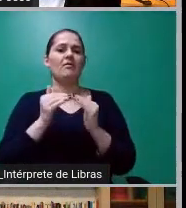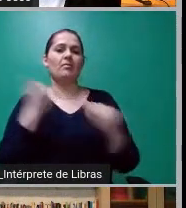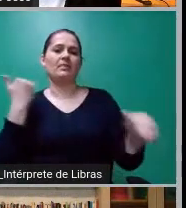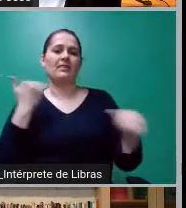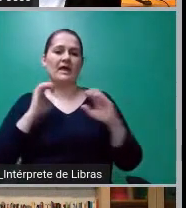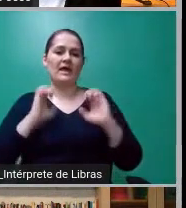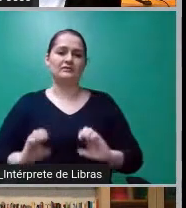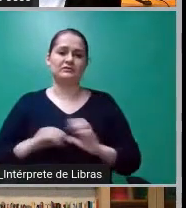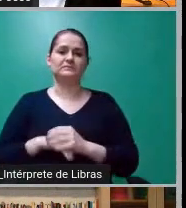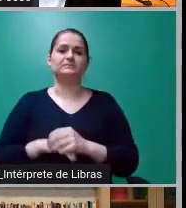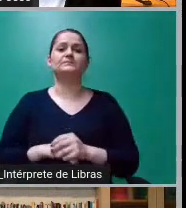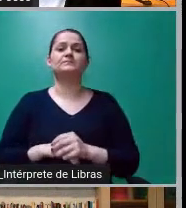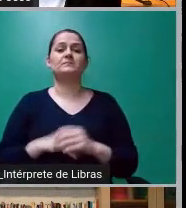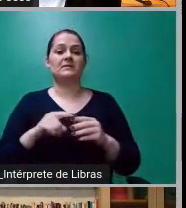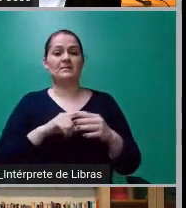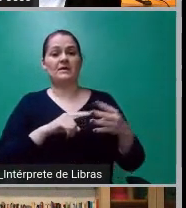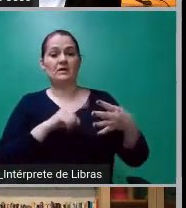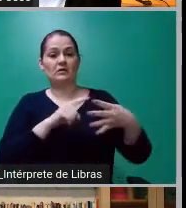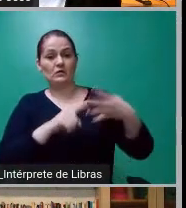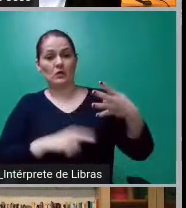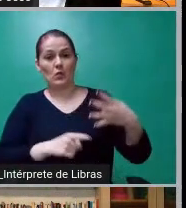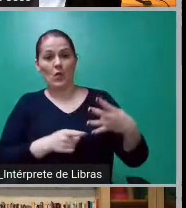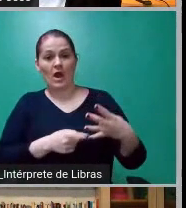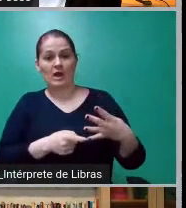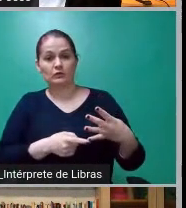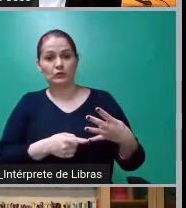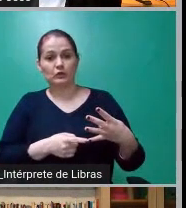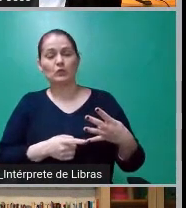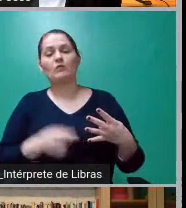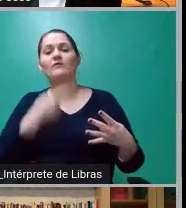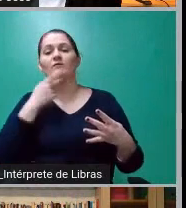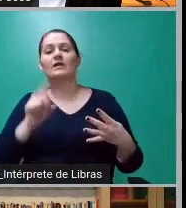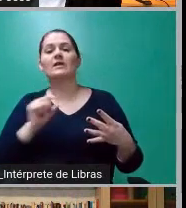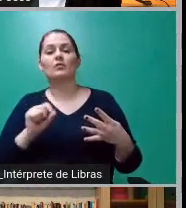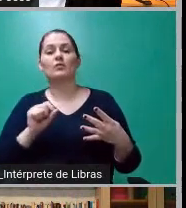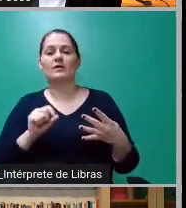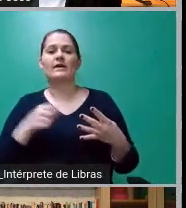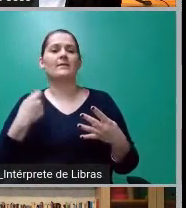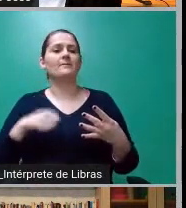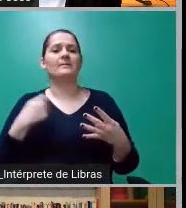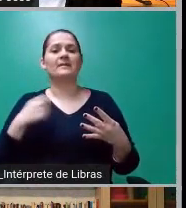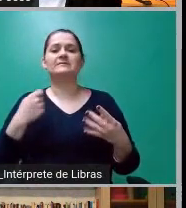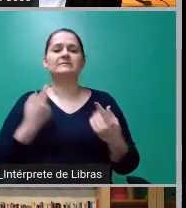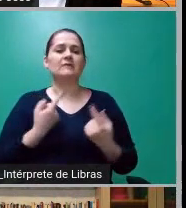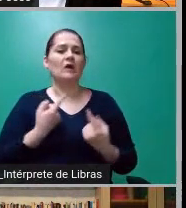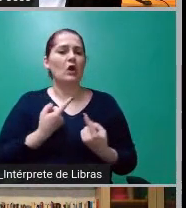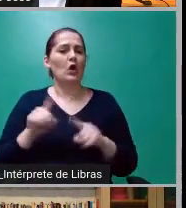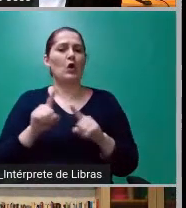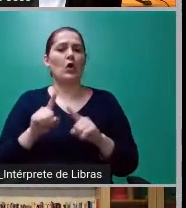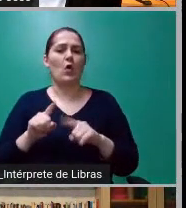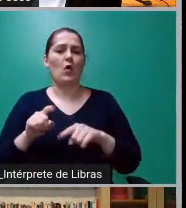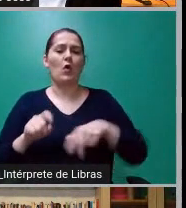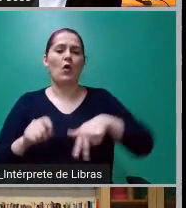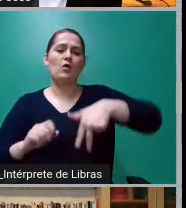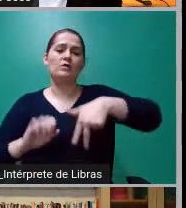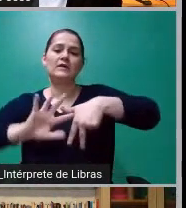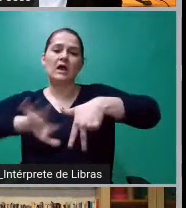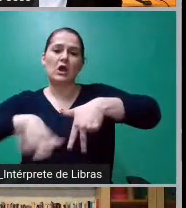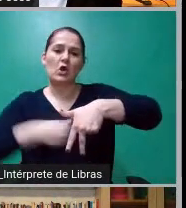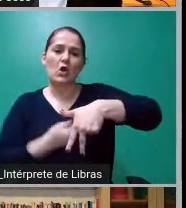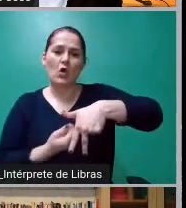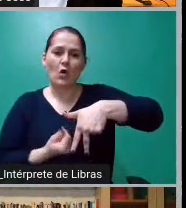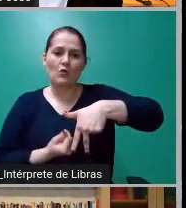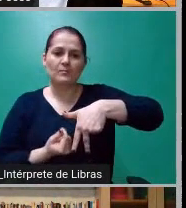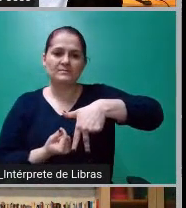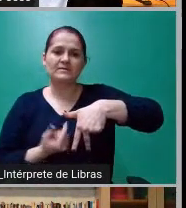embaixo, no seu quarto parágrafo, combater e denunciar todas as formas de corrupção, especial quando exercida com o objetivo de controlar